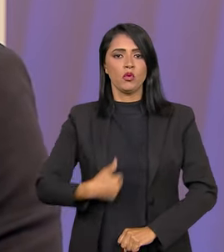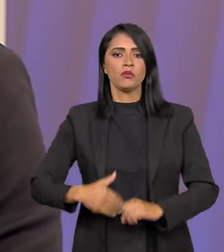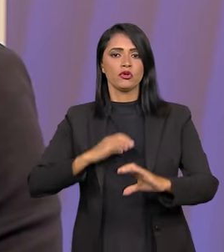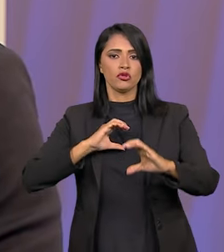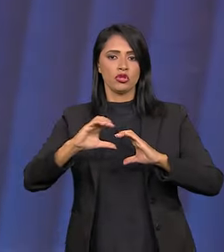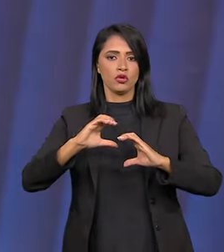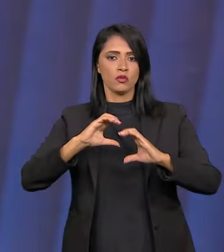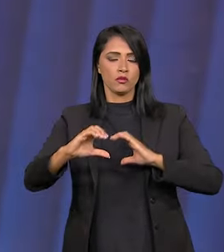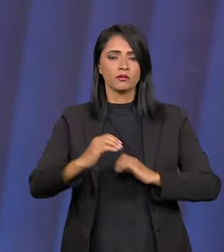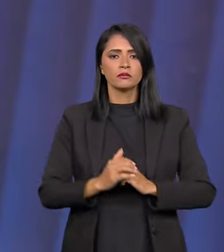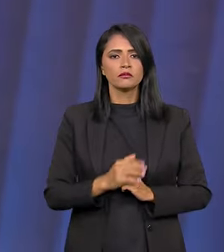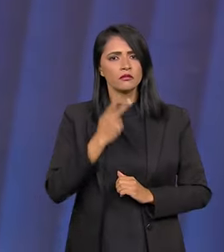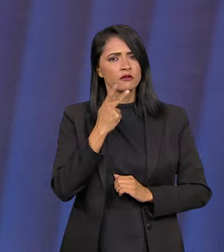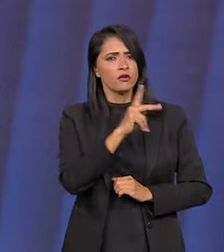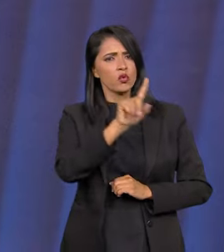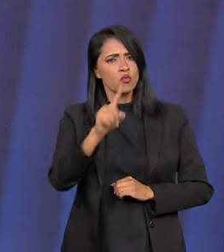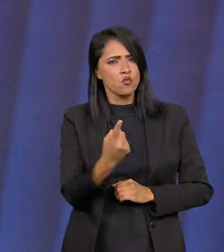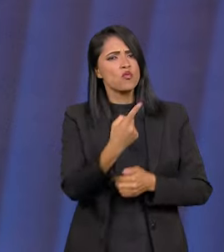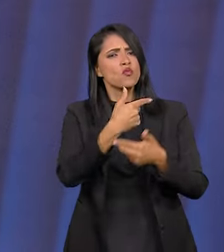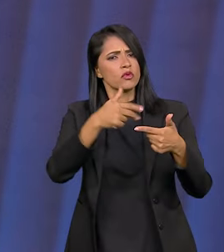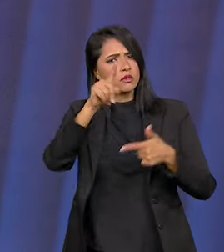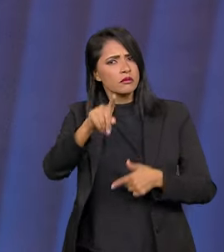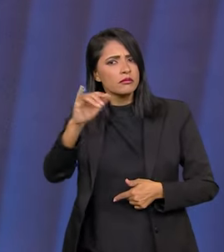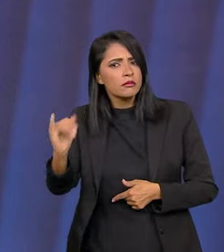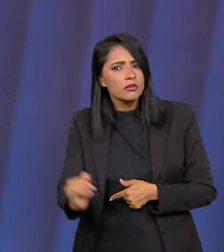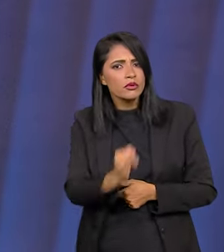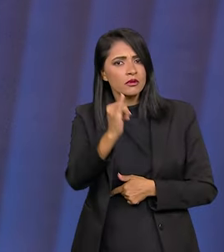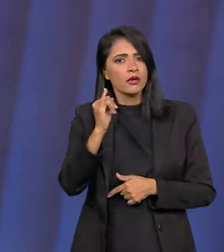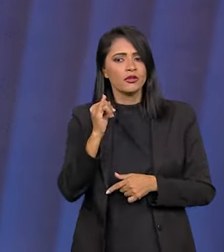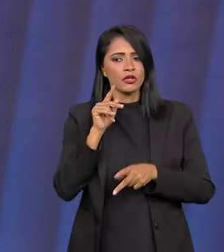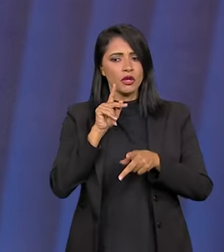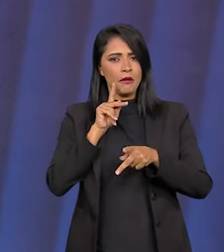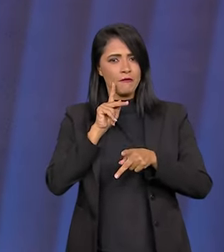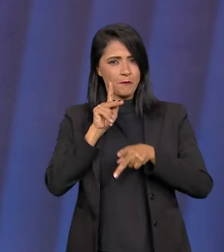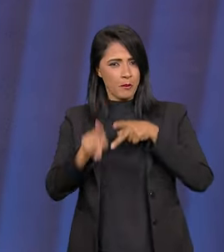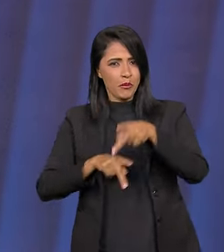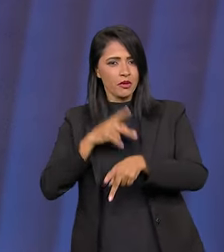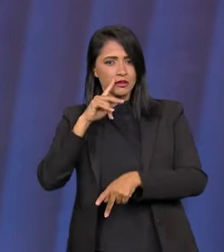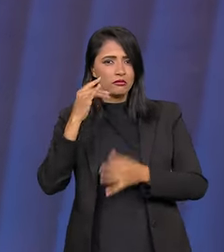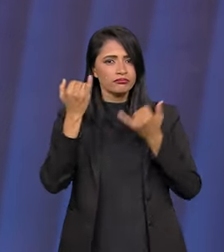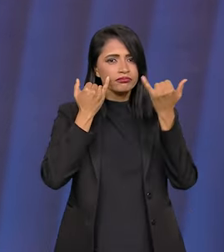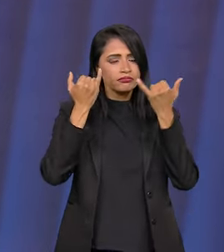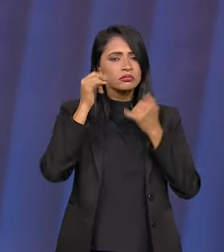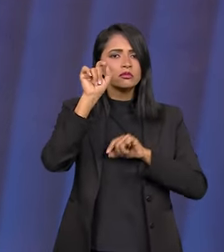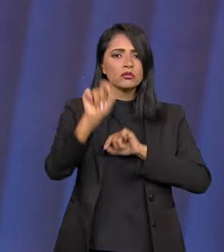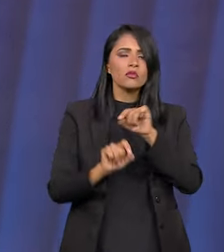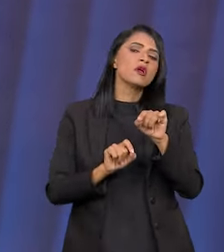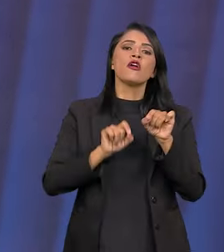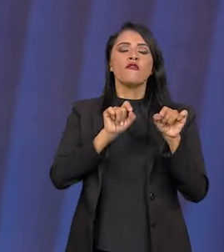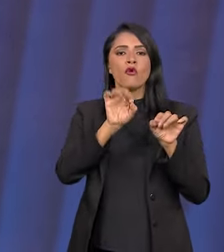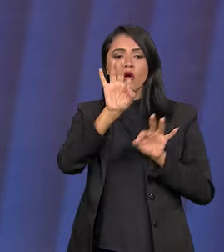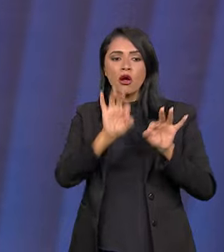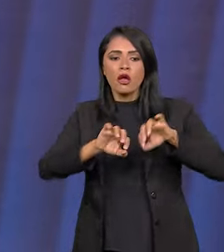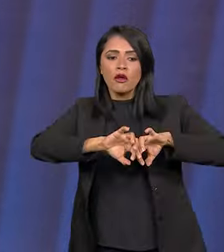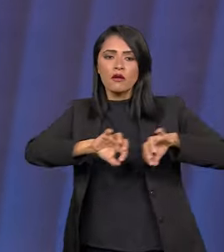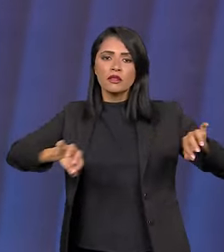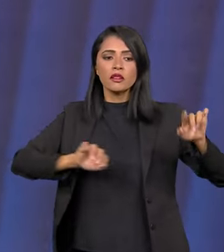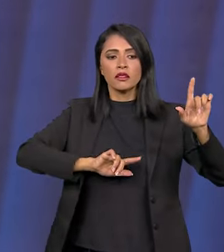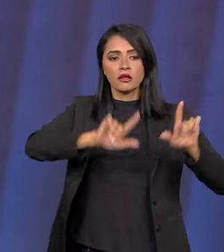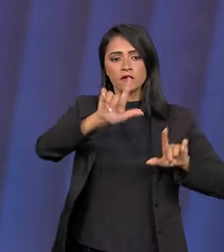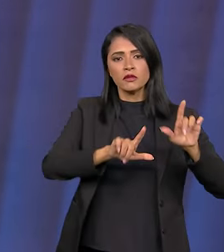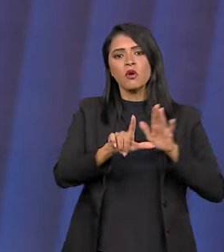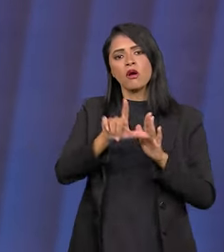comunicação. O falou há pouco de algo que é bem importante a gente deixar claro para a população, que foi a divisão das